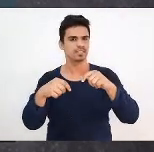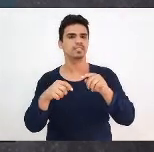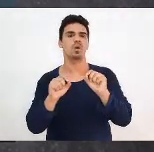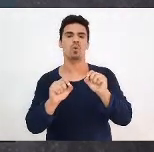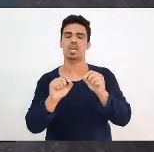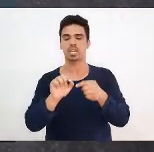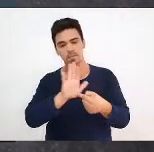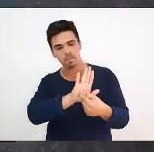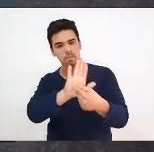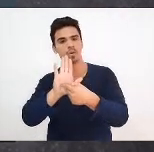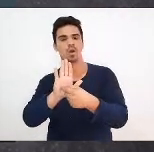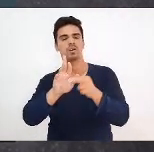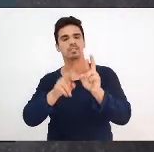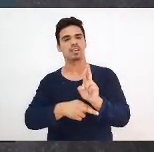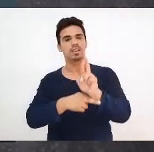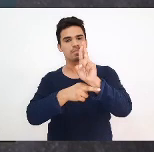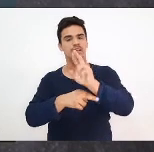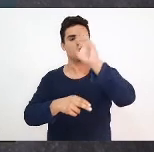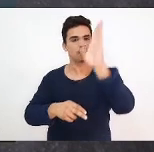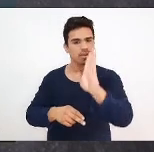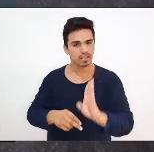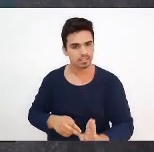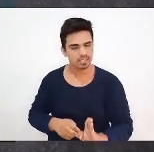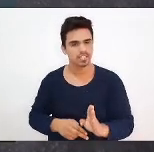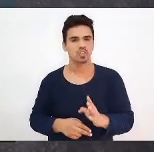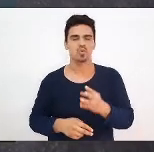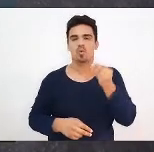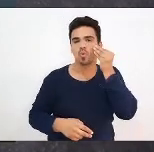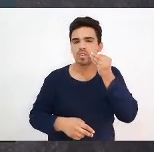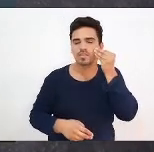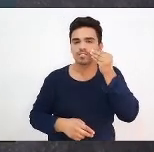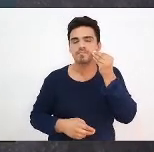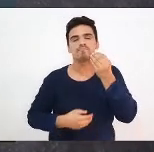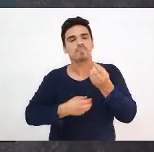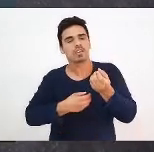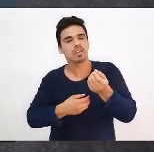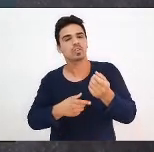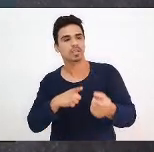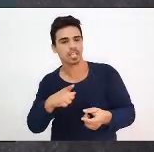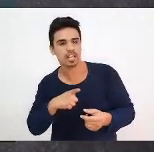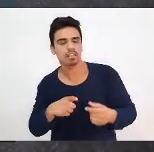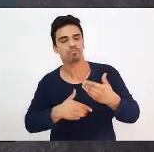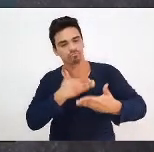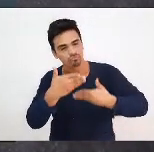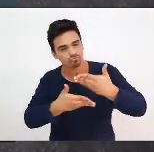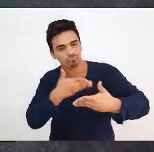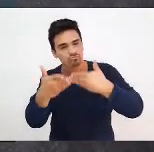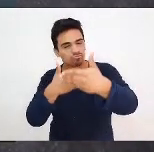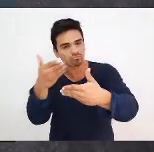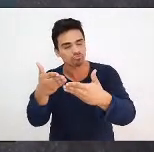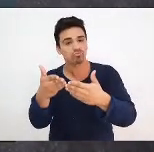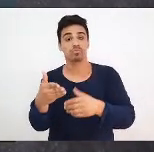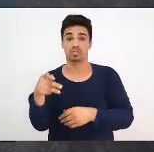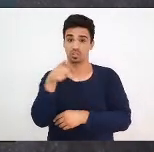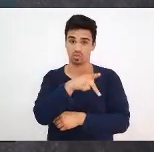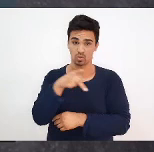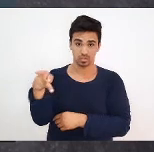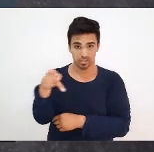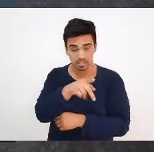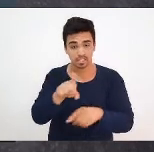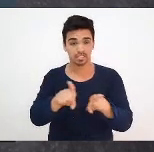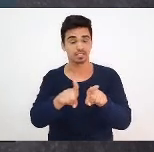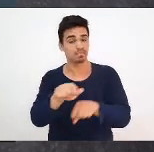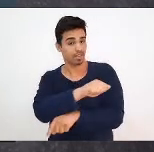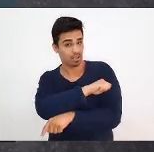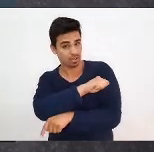conhecimentos que produz, e que sejam valorizados seus docentes e seus estudantes. Com